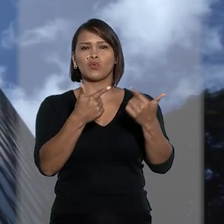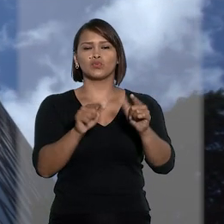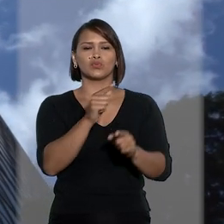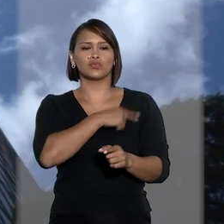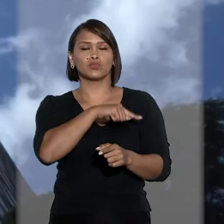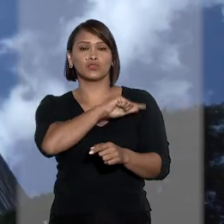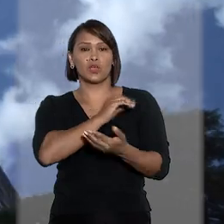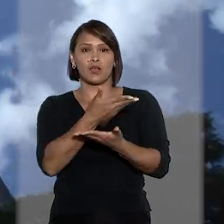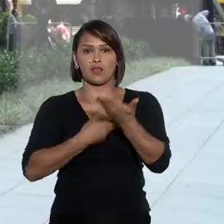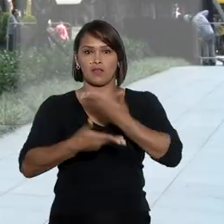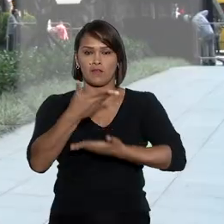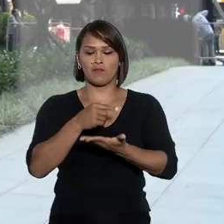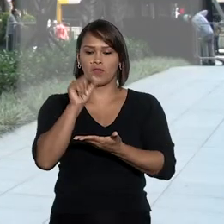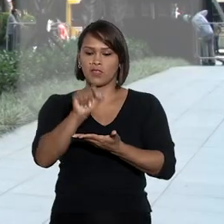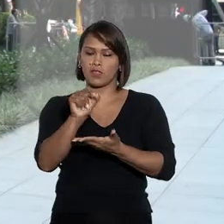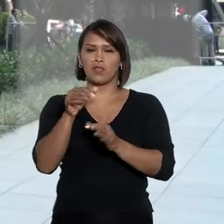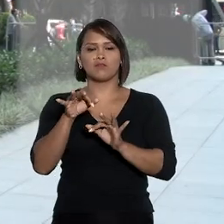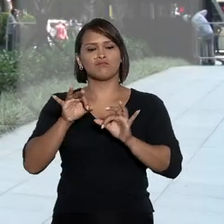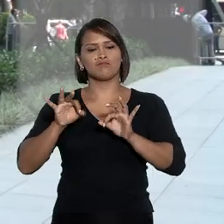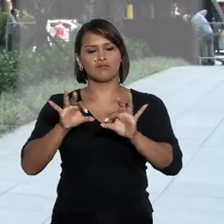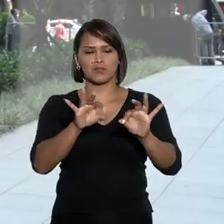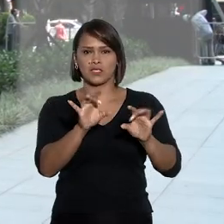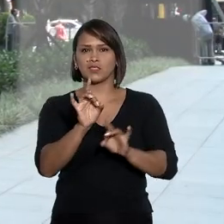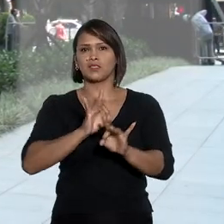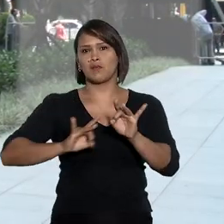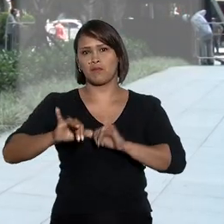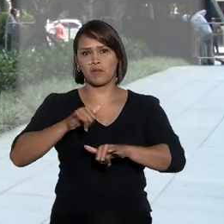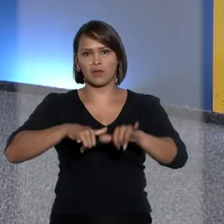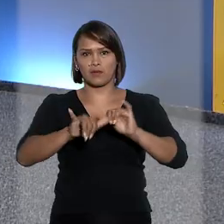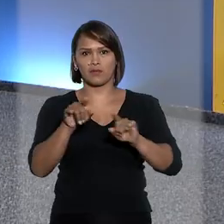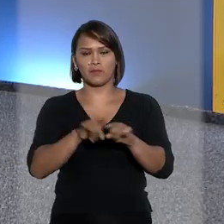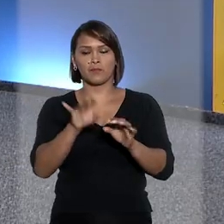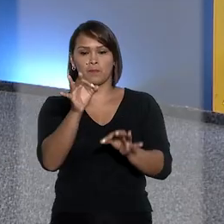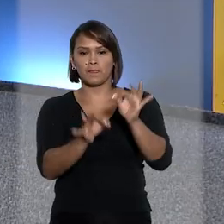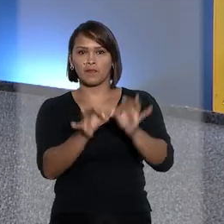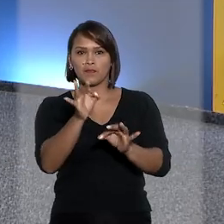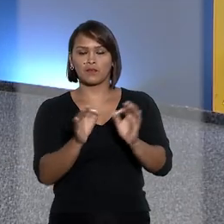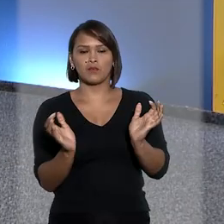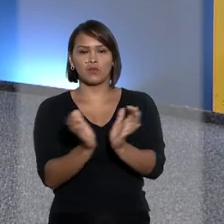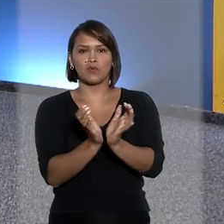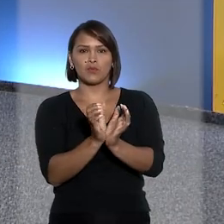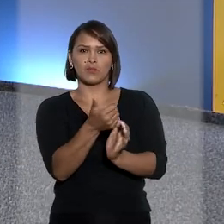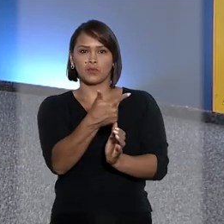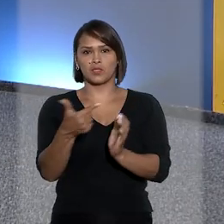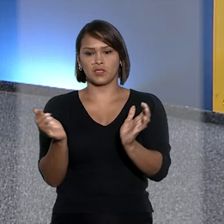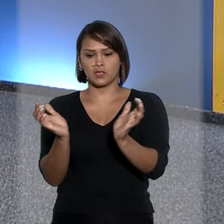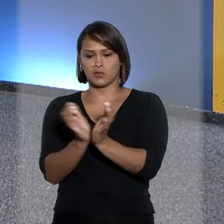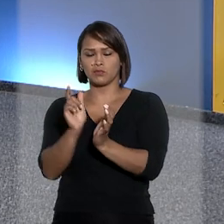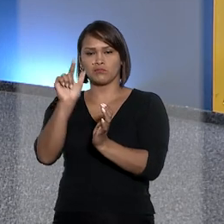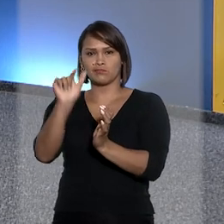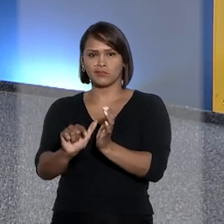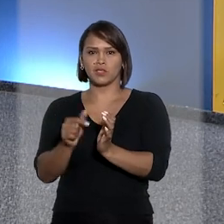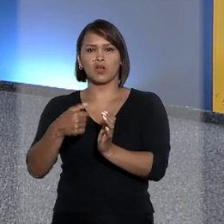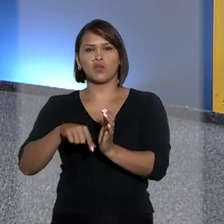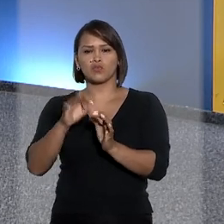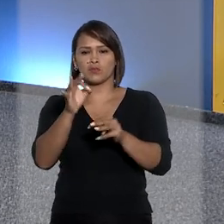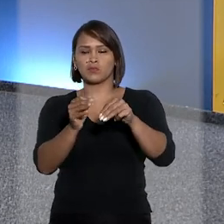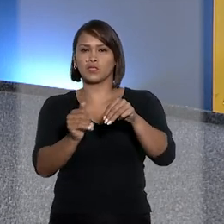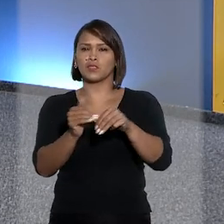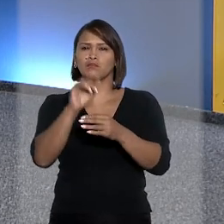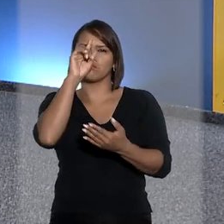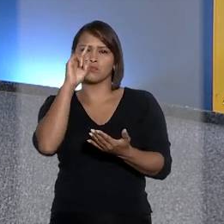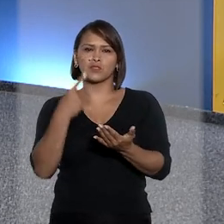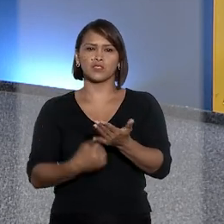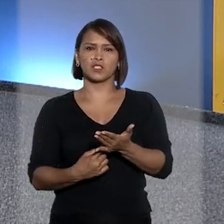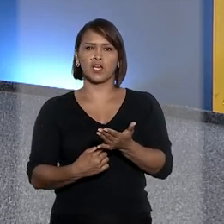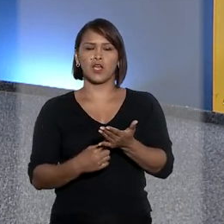demais agentes envolvidos nesse mercado especializado. Em julgamento colegiado da segunda turma, os ministros